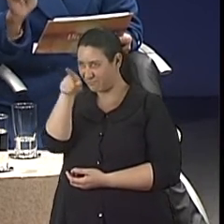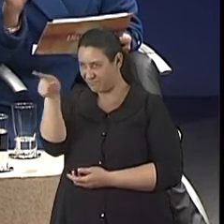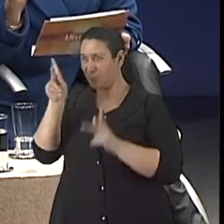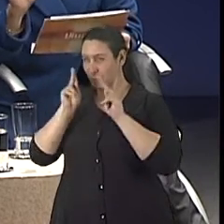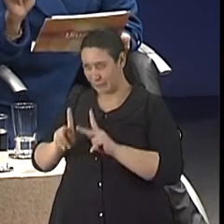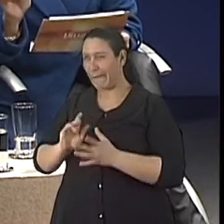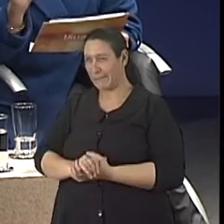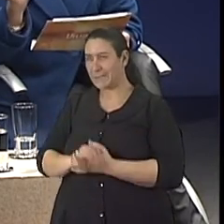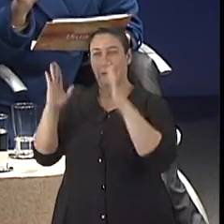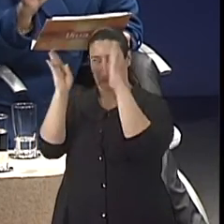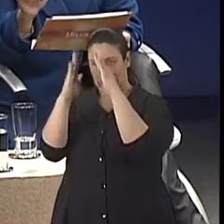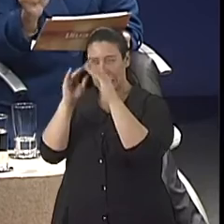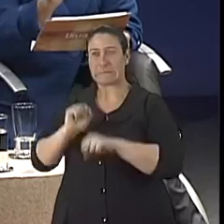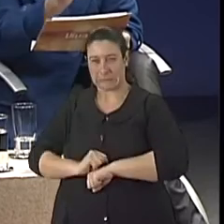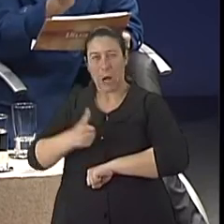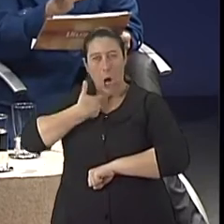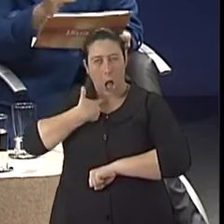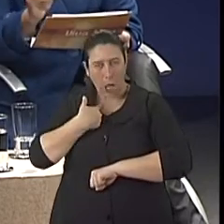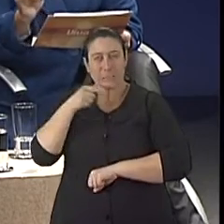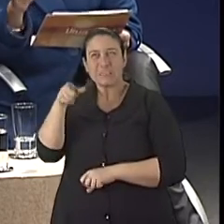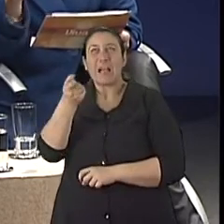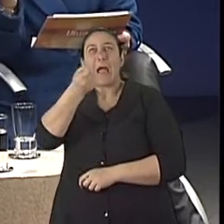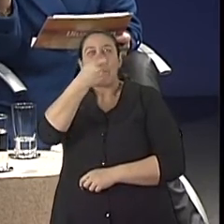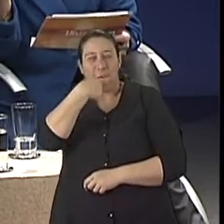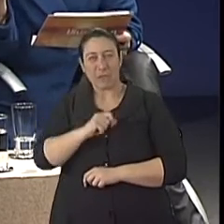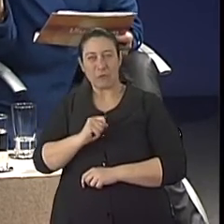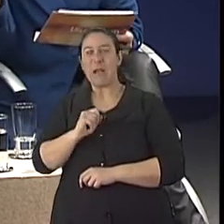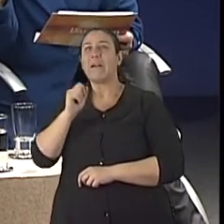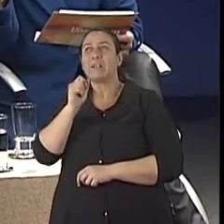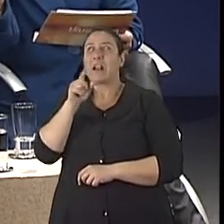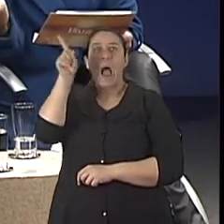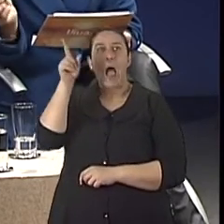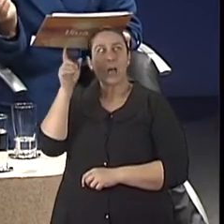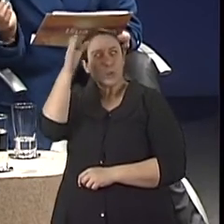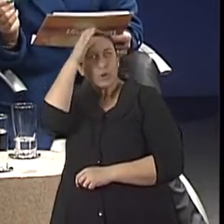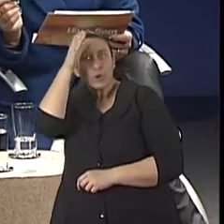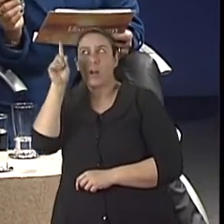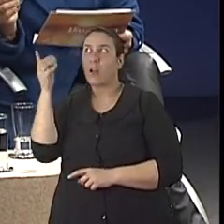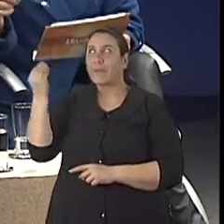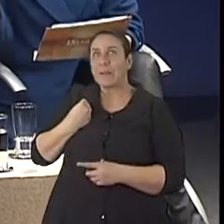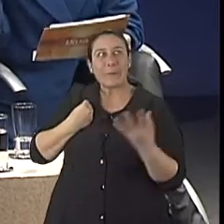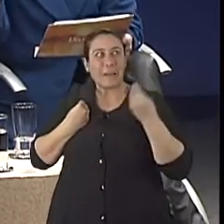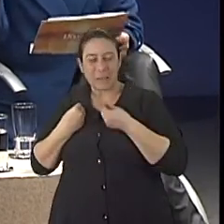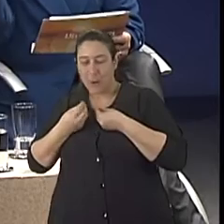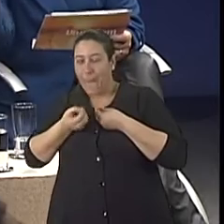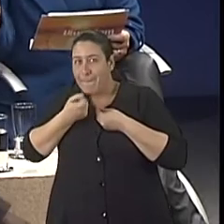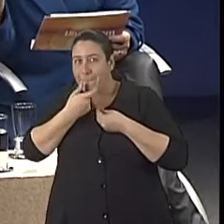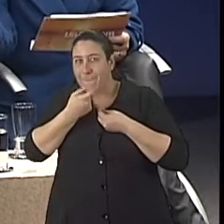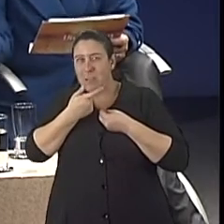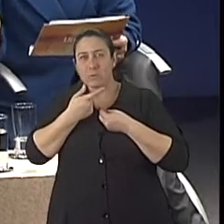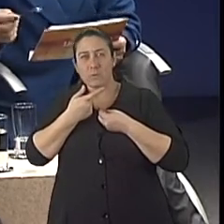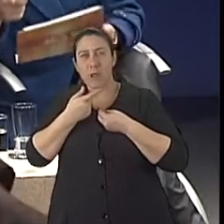dizem que estão tomando um remedinho lá que a tia deu, que a avó, ou a bisavó, os que já estão idosos, ou sei lá,